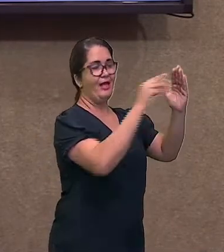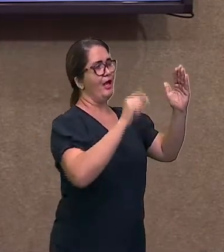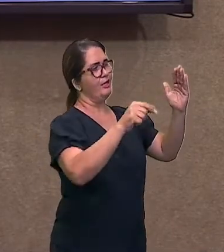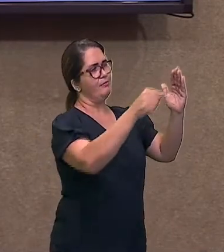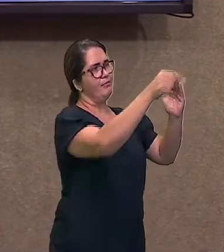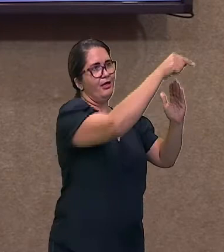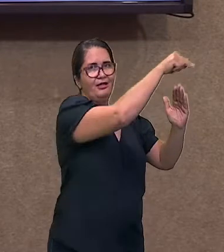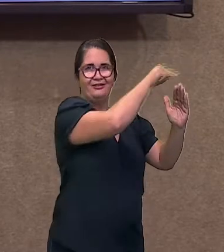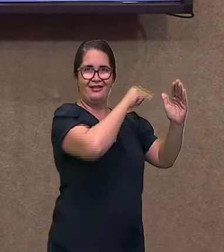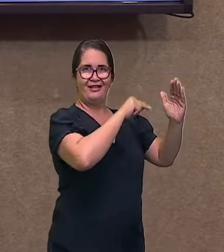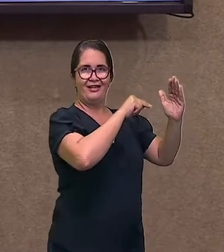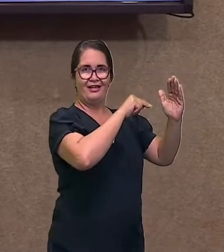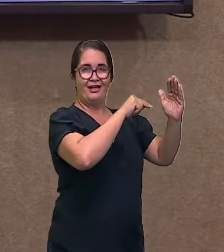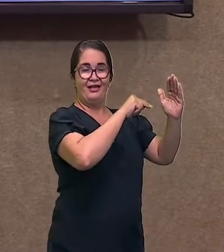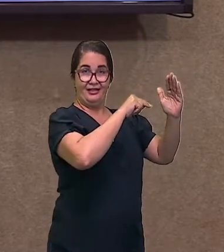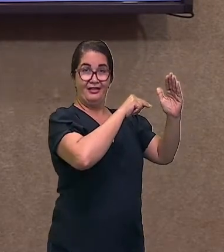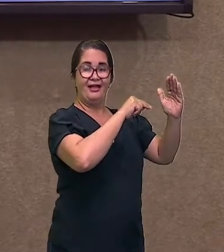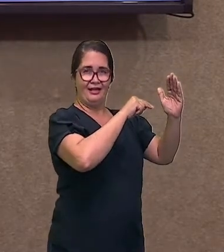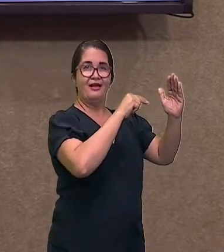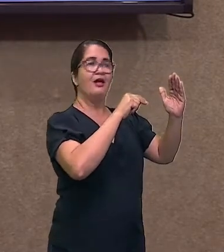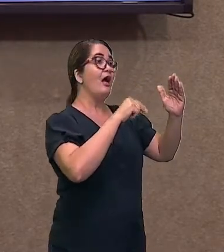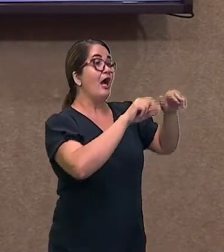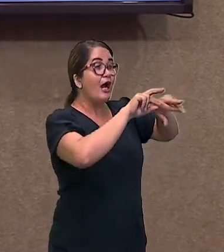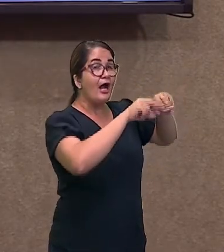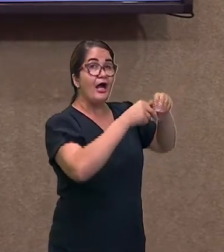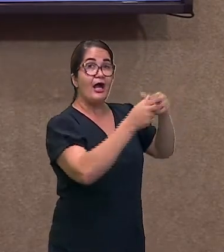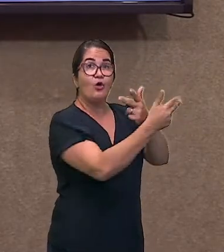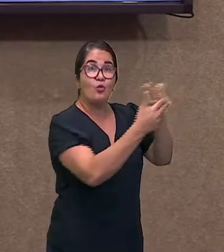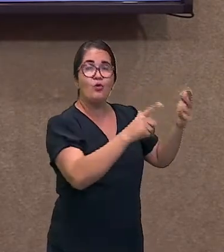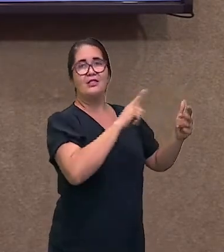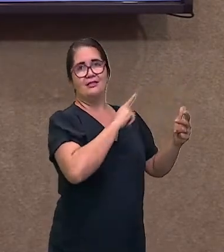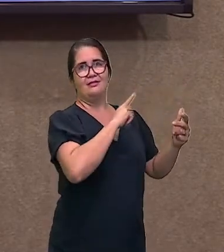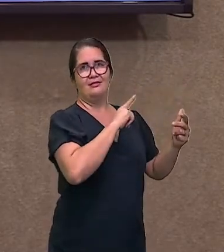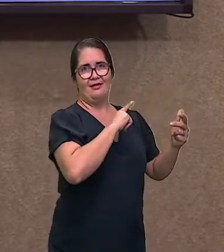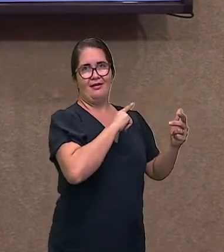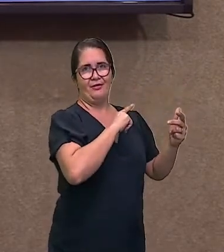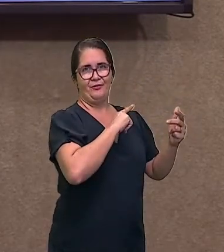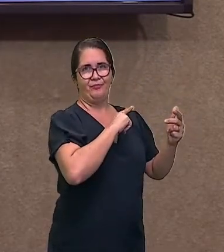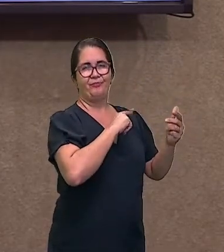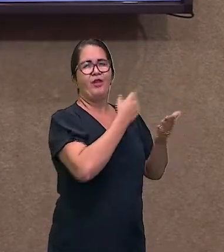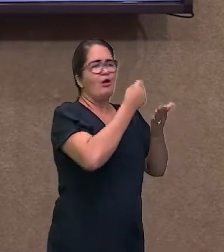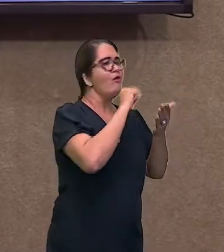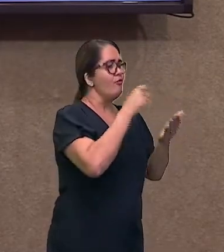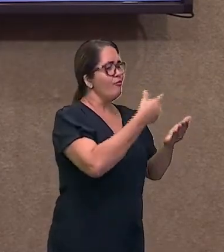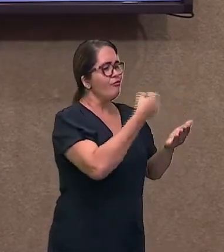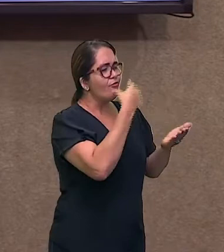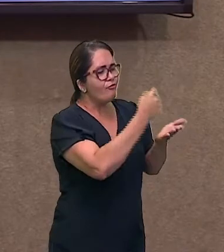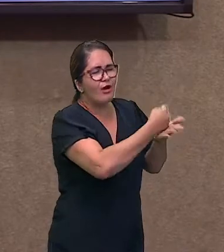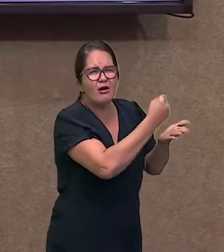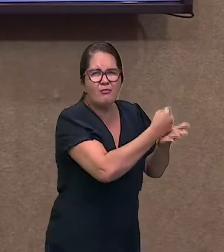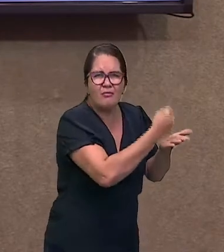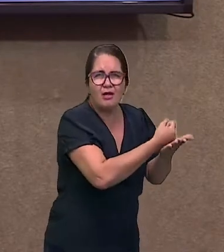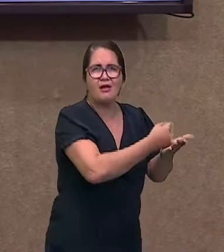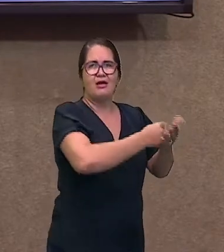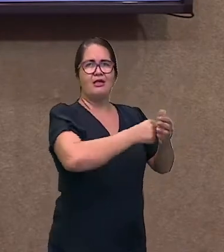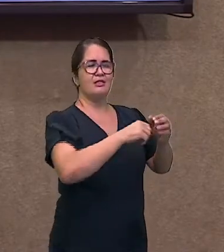Outra coisa. Quando há destruição de um habitat, quando o habitat onde eu